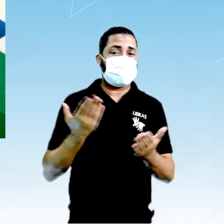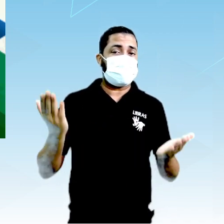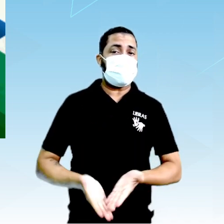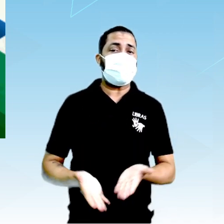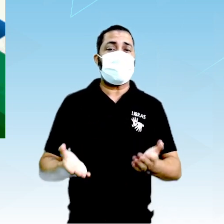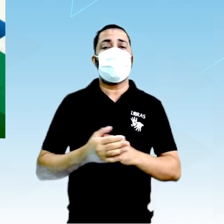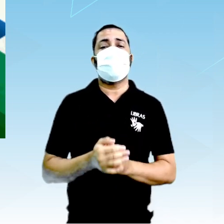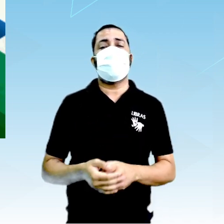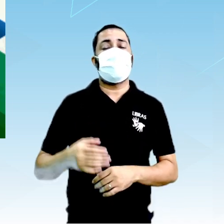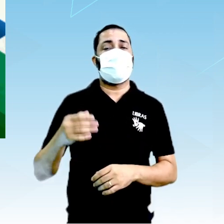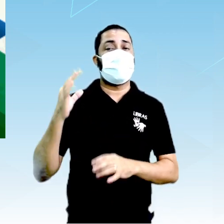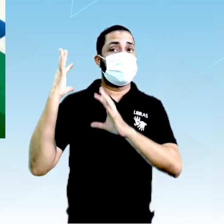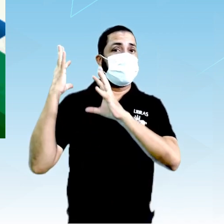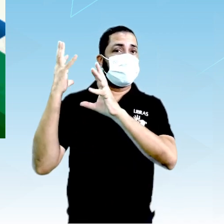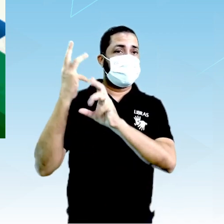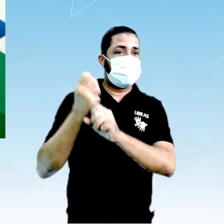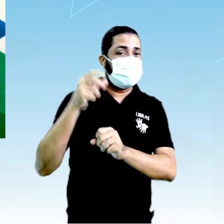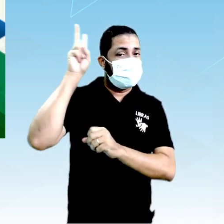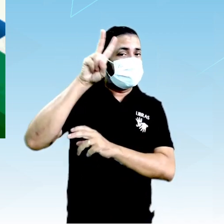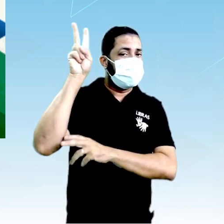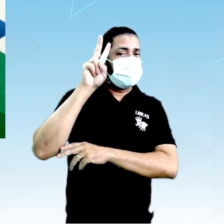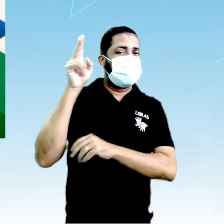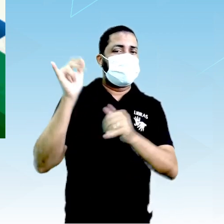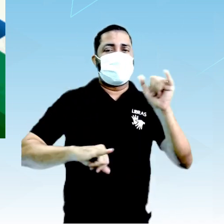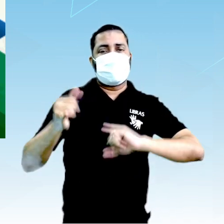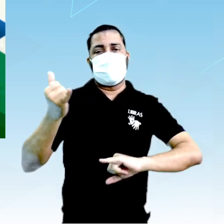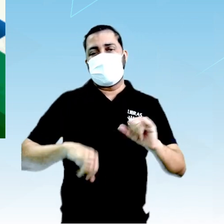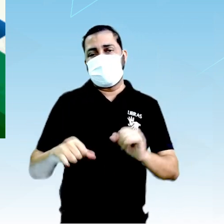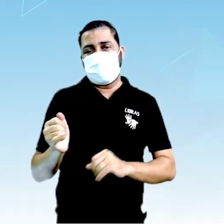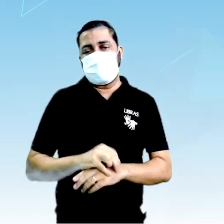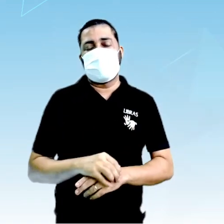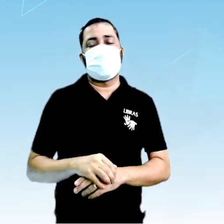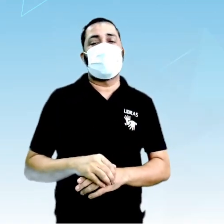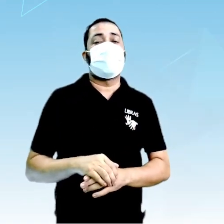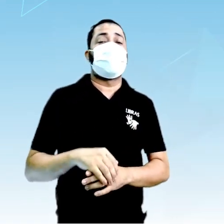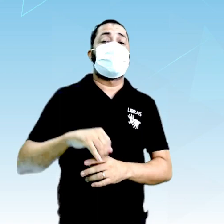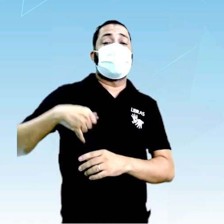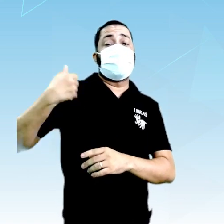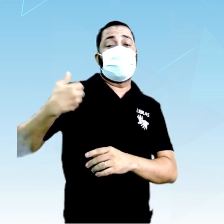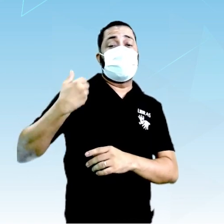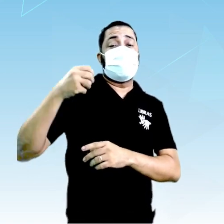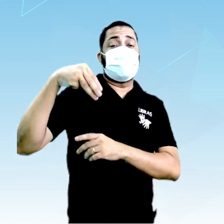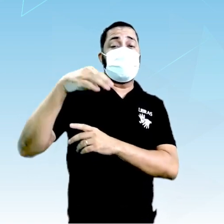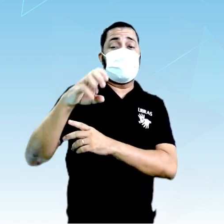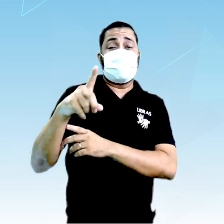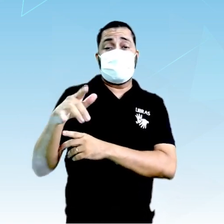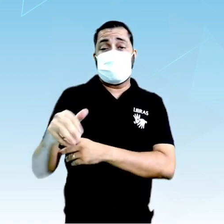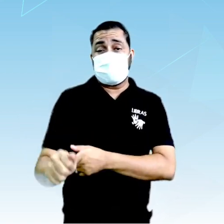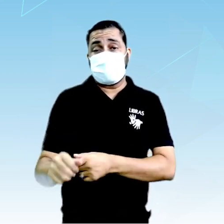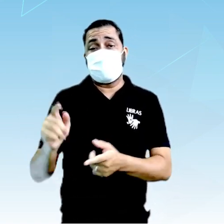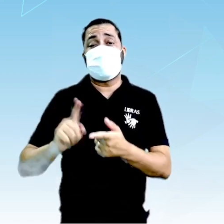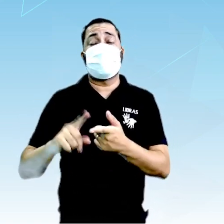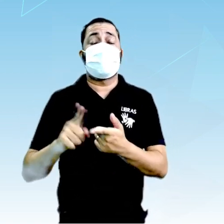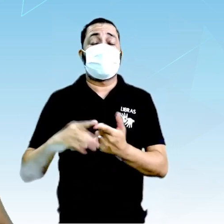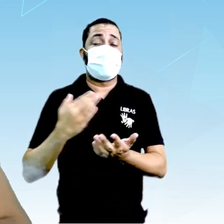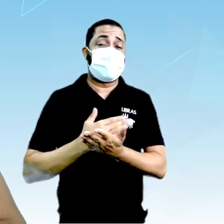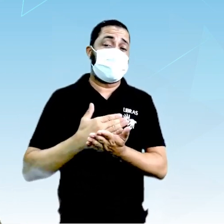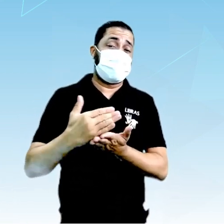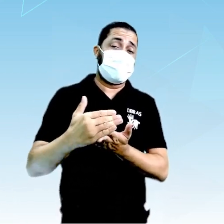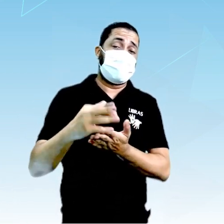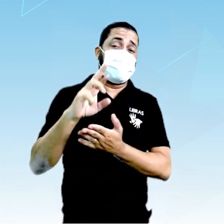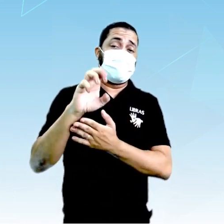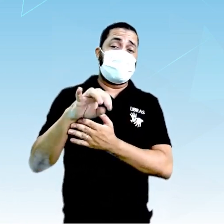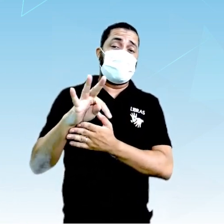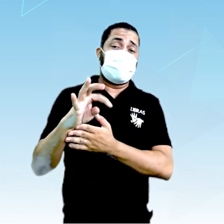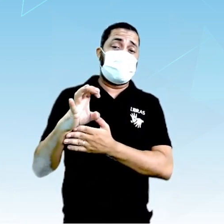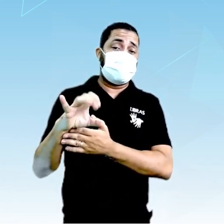hoje relembrando a química da Idade Média e do início do Renascimento. Então,